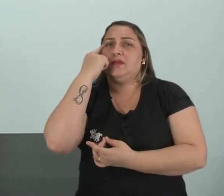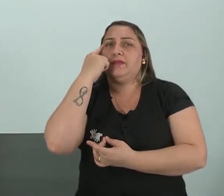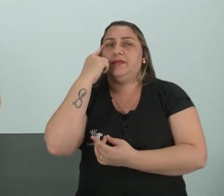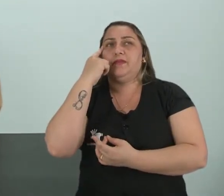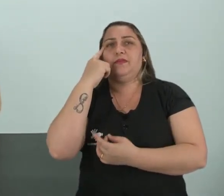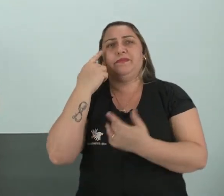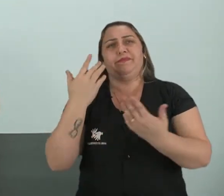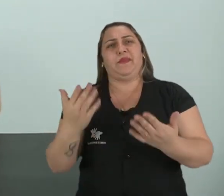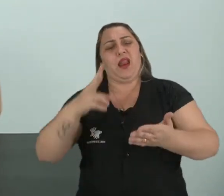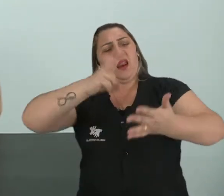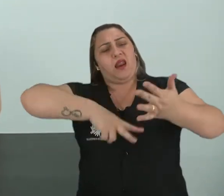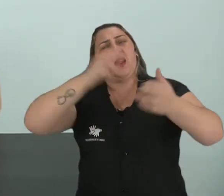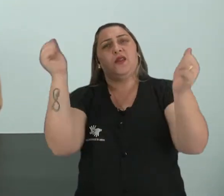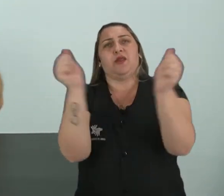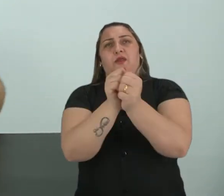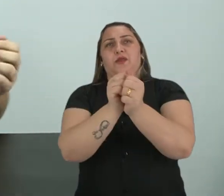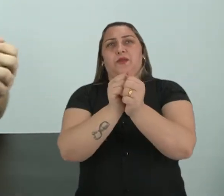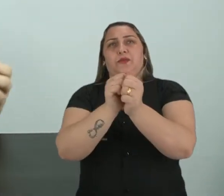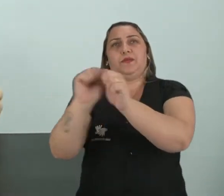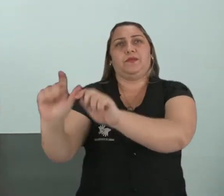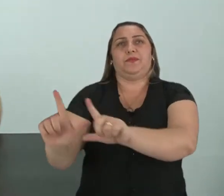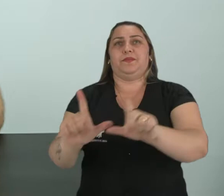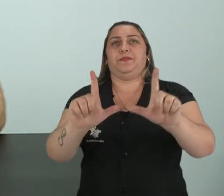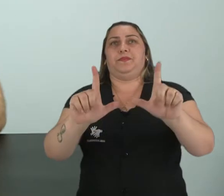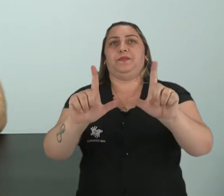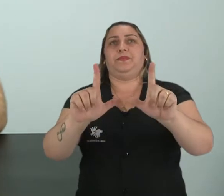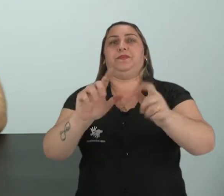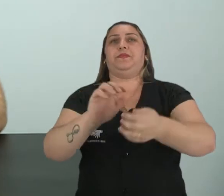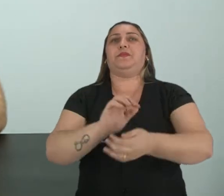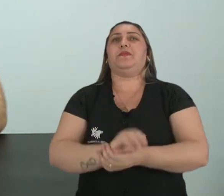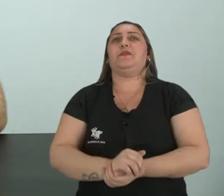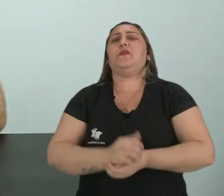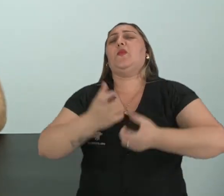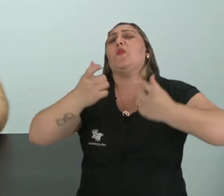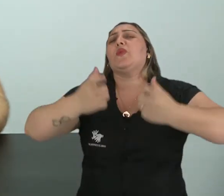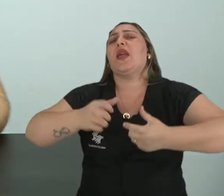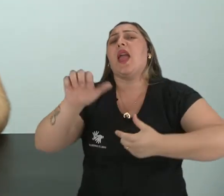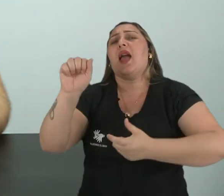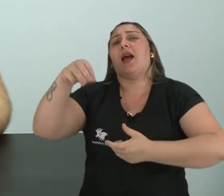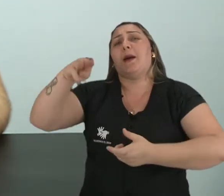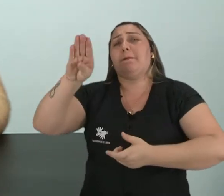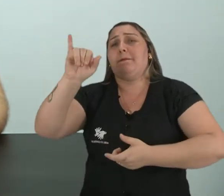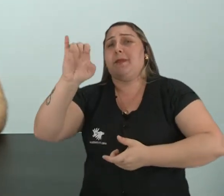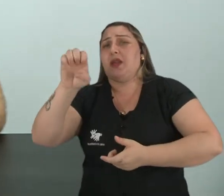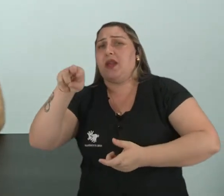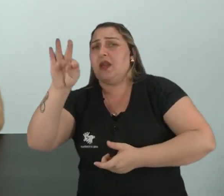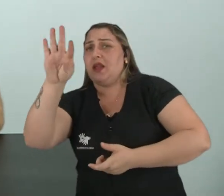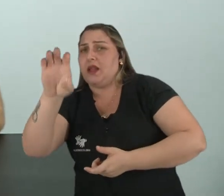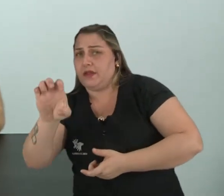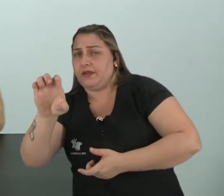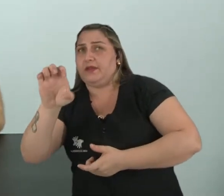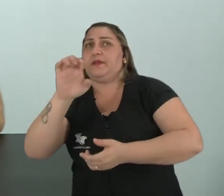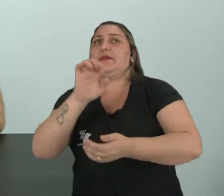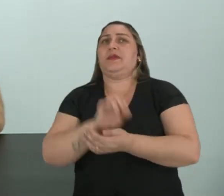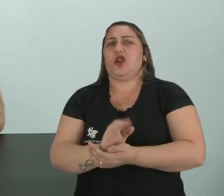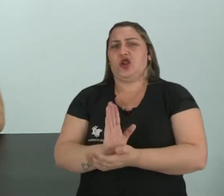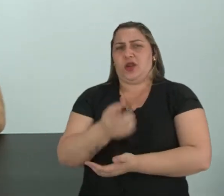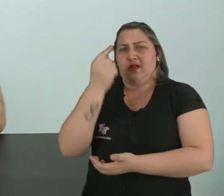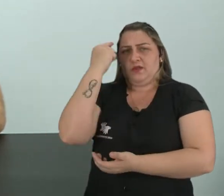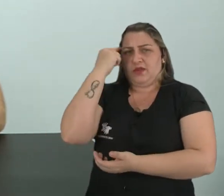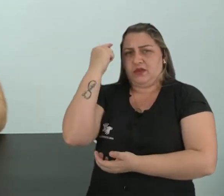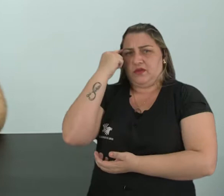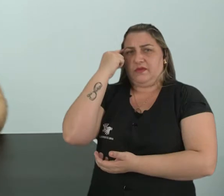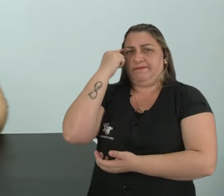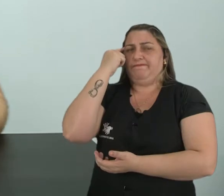comigo aí. Olha, lê comigo aí na sua imagem, na sua telinha. O que é um ambiente? Você pensou?